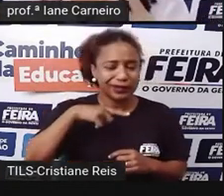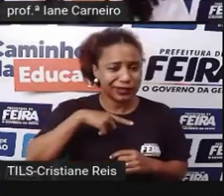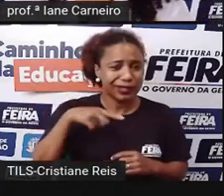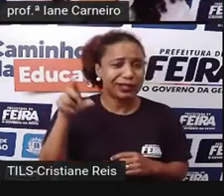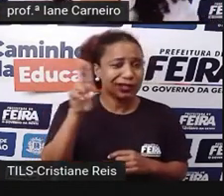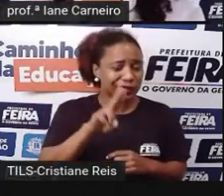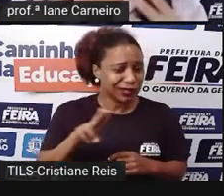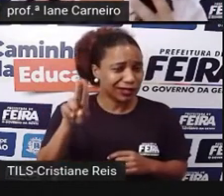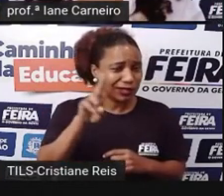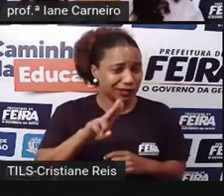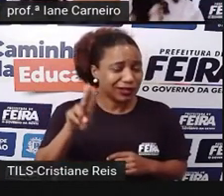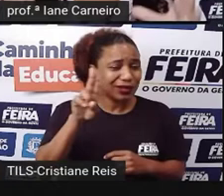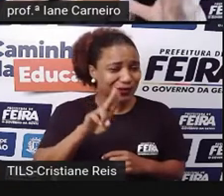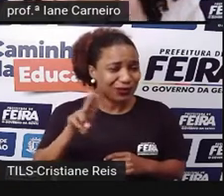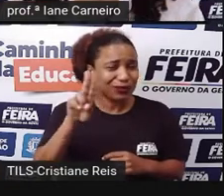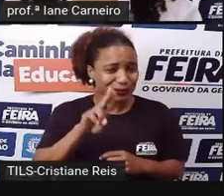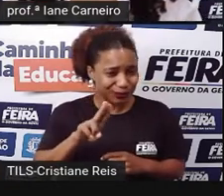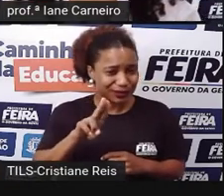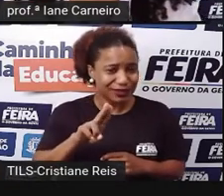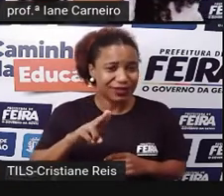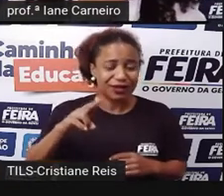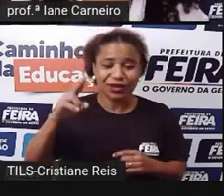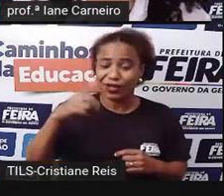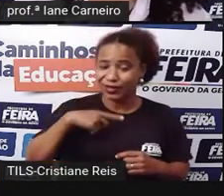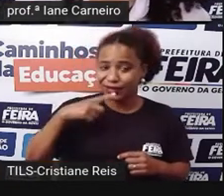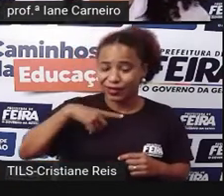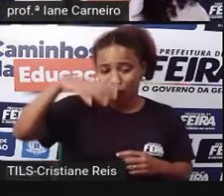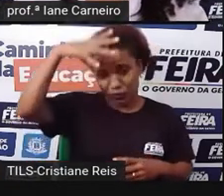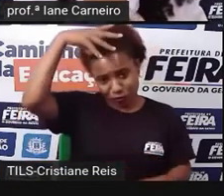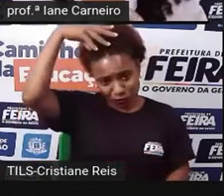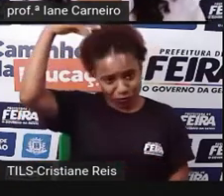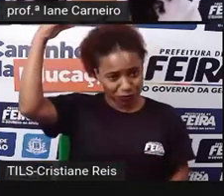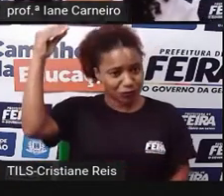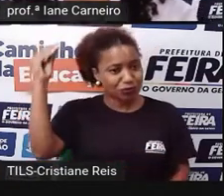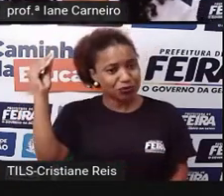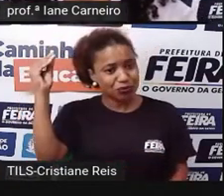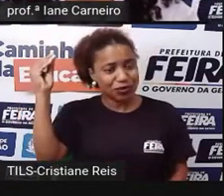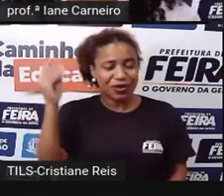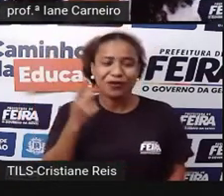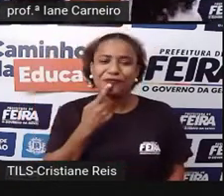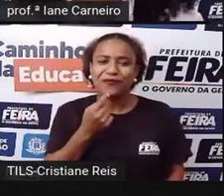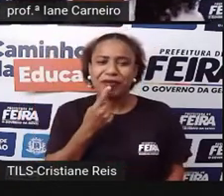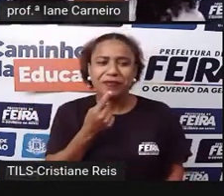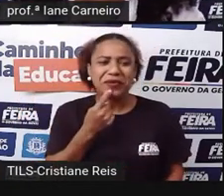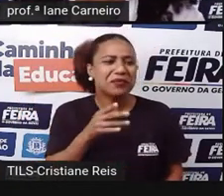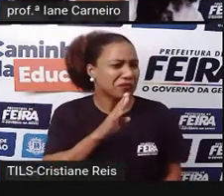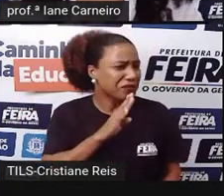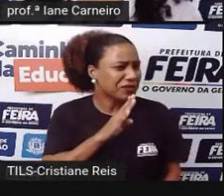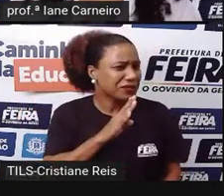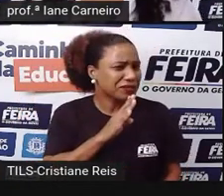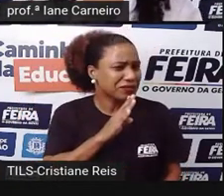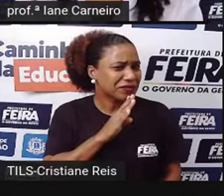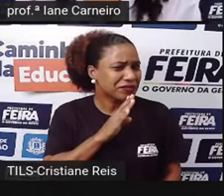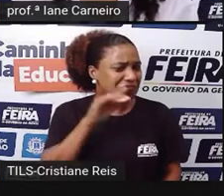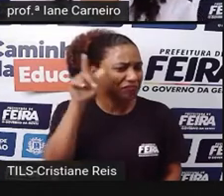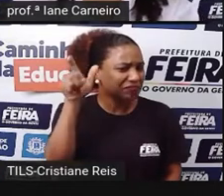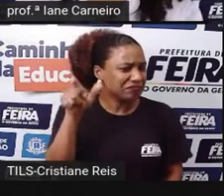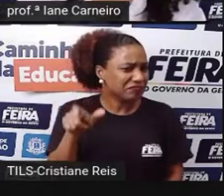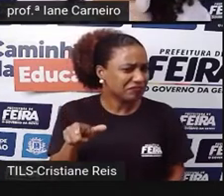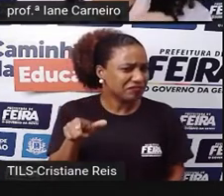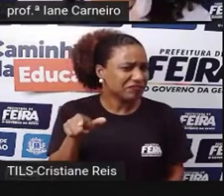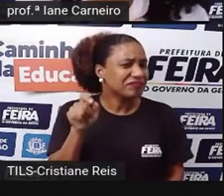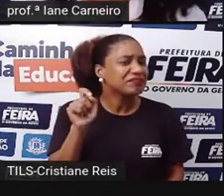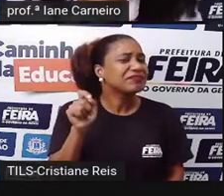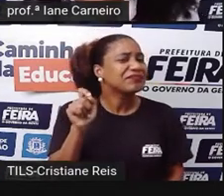que tenha, que também use um gorro vermelho, e vocês conhecem algum personagem? Hum, que será?